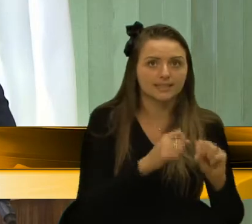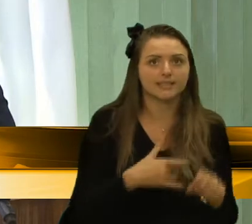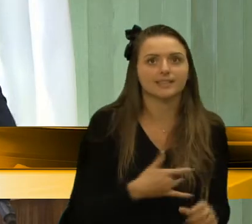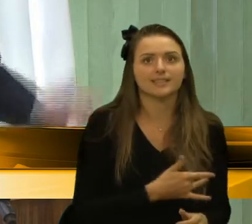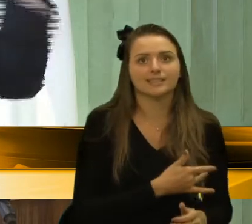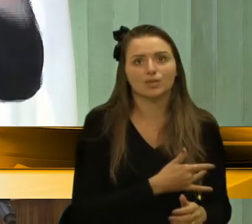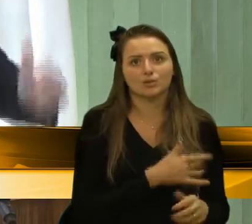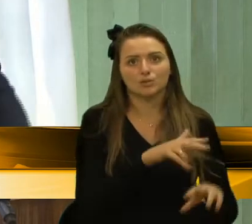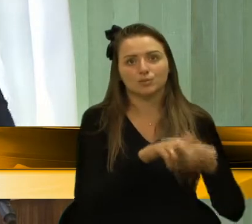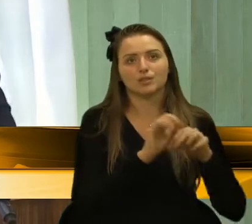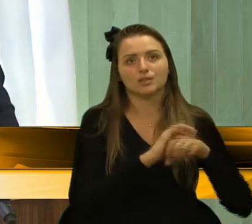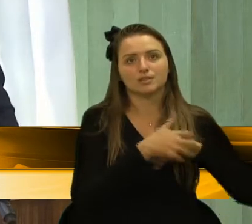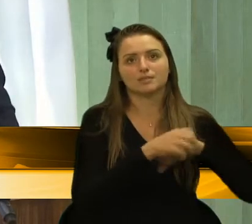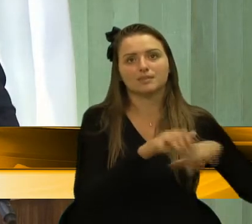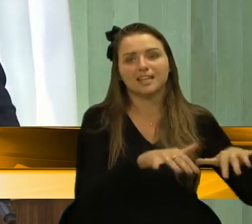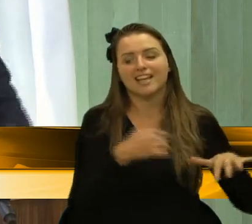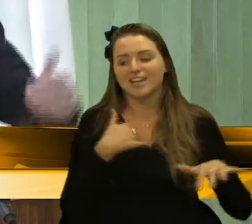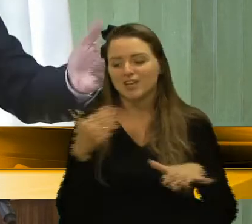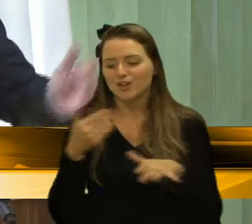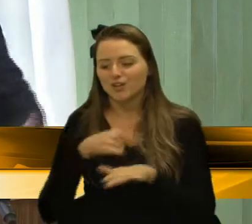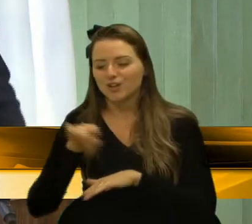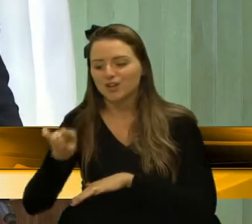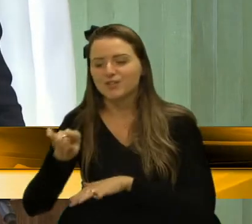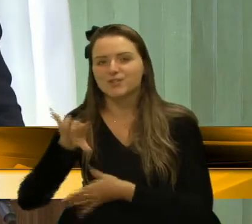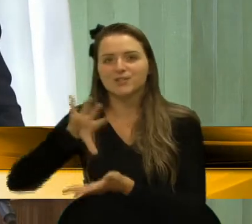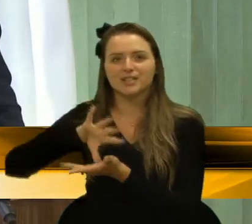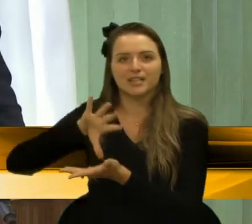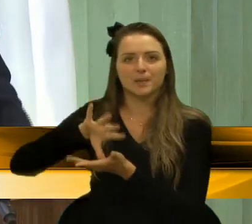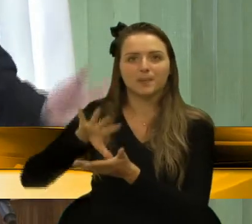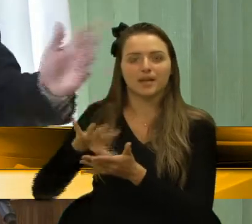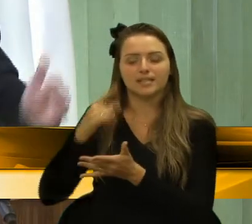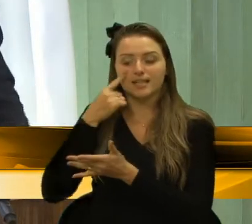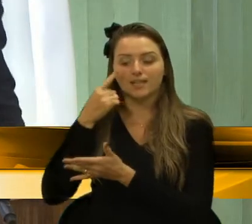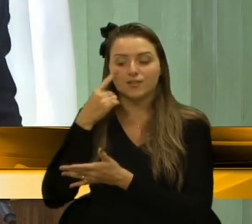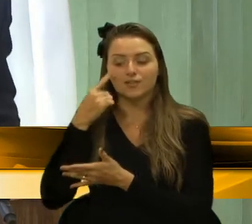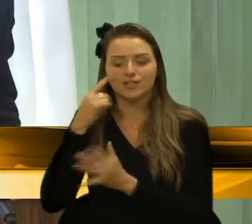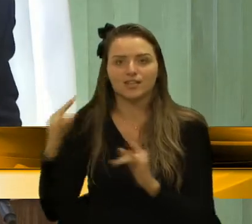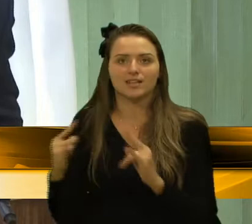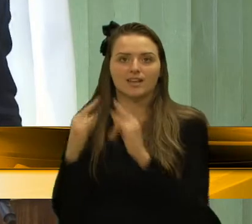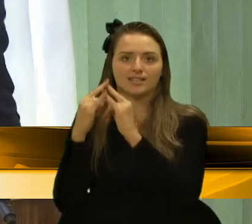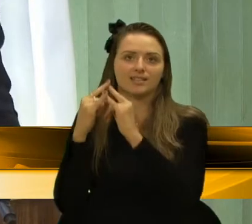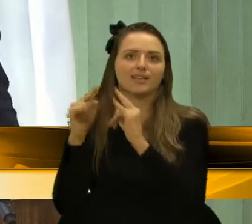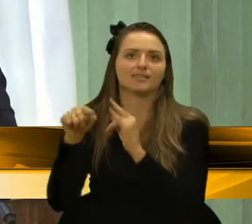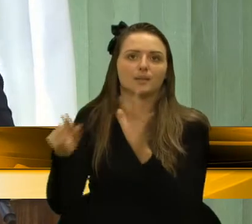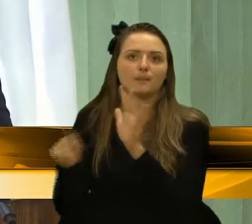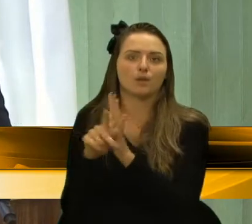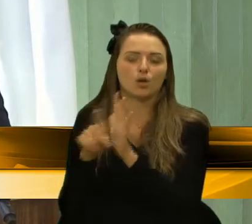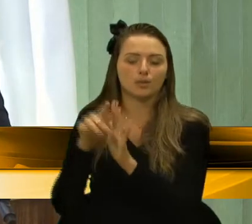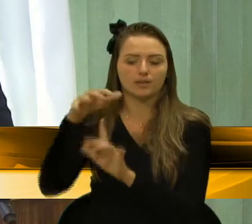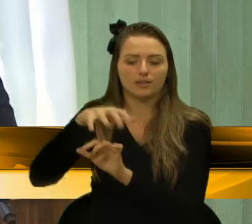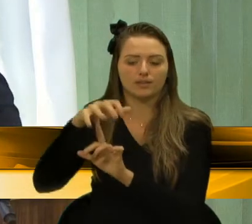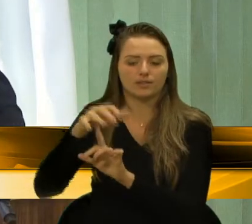Feira do Livro e vejo ela agora ocorrendo. Isso é um trabalho que começou lá no início do ano.